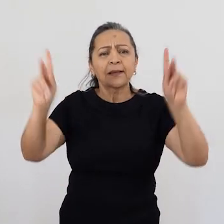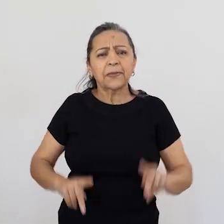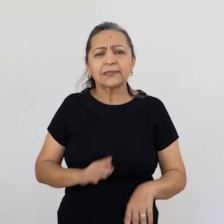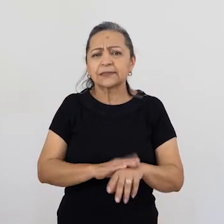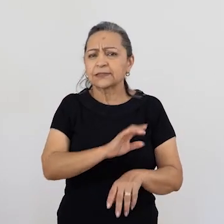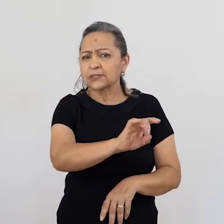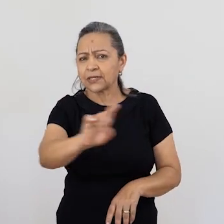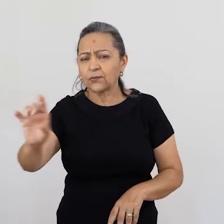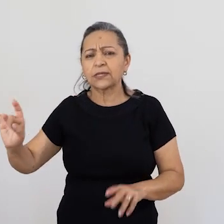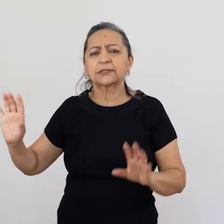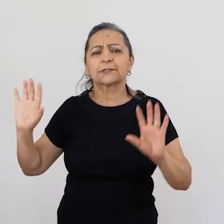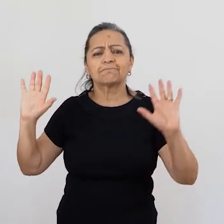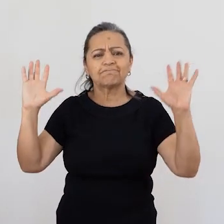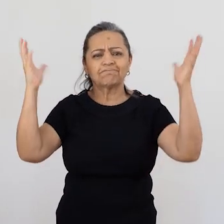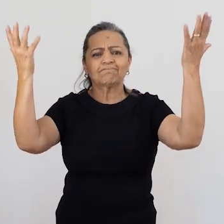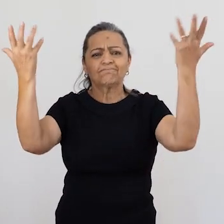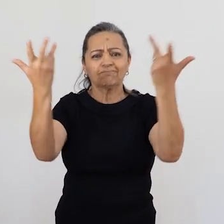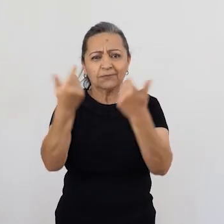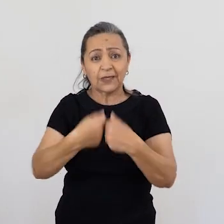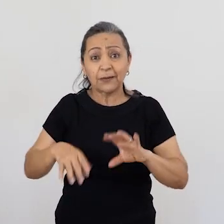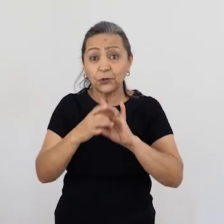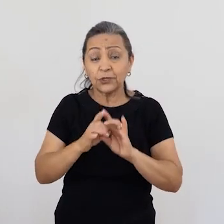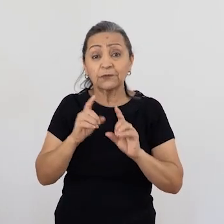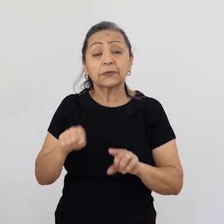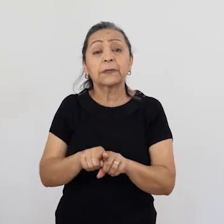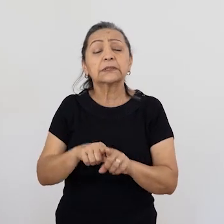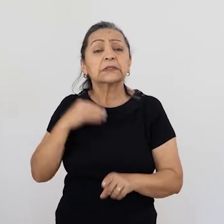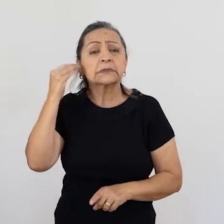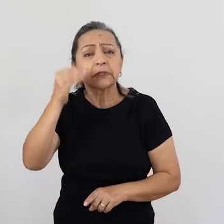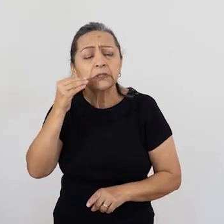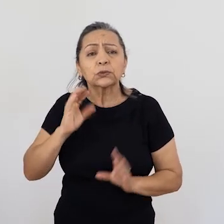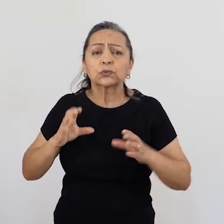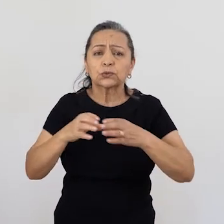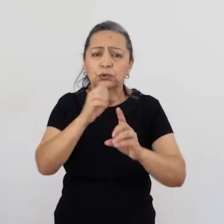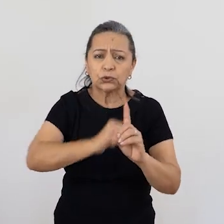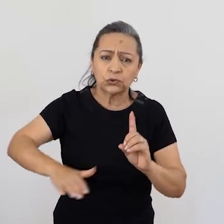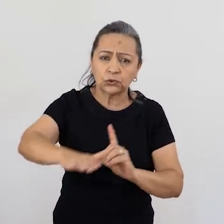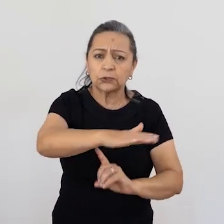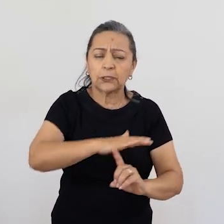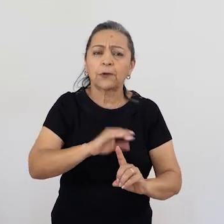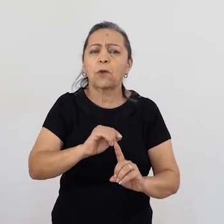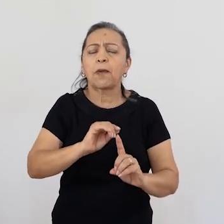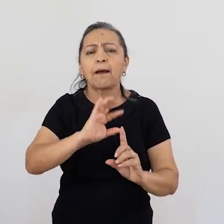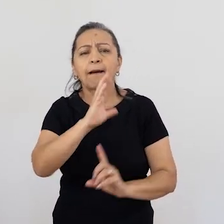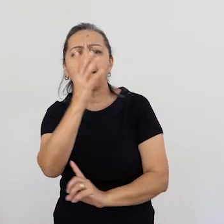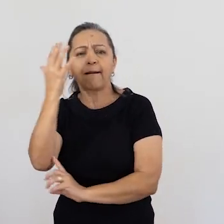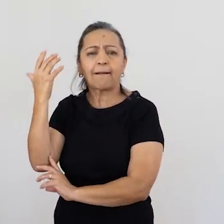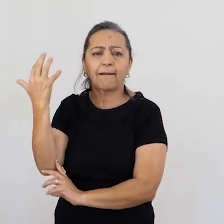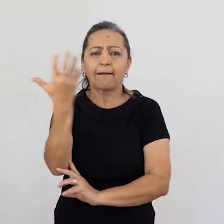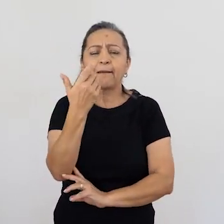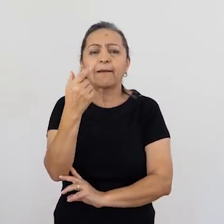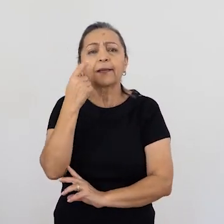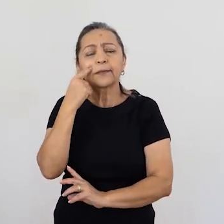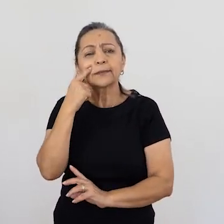individual, essa ecologia individual, ela se experiencia numa ecologia social. E uma ecologia social que,